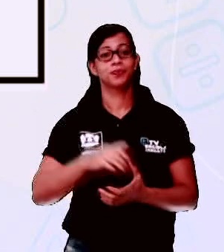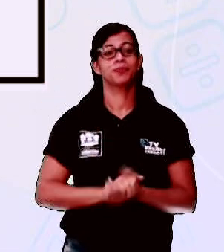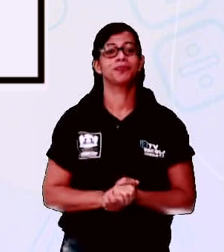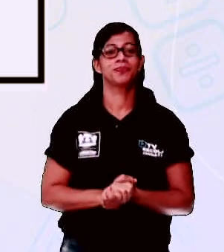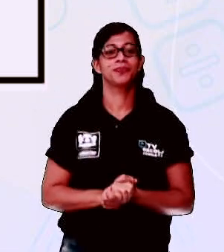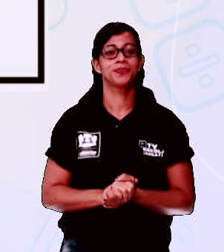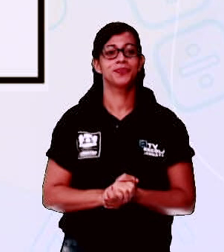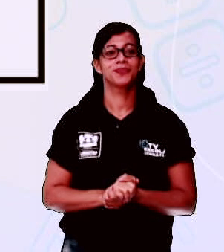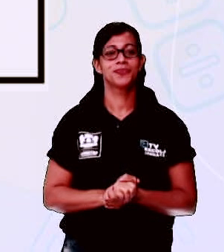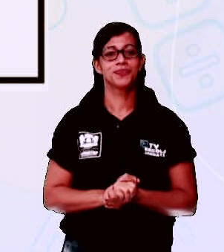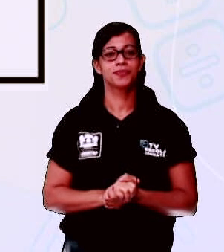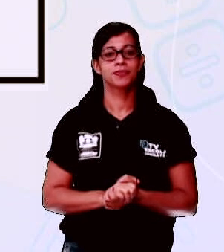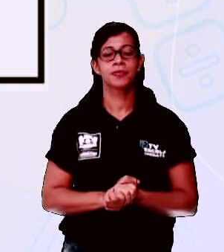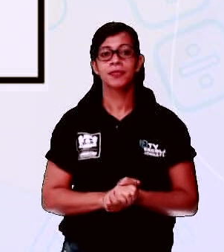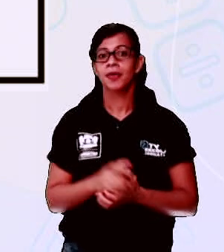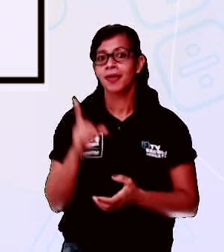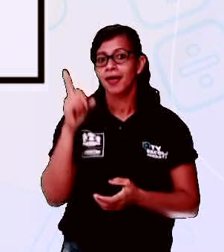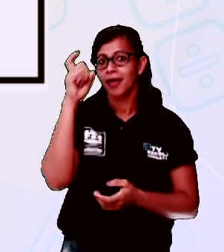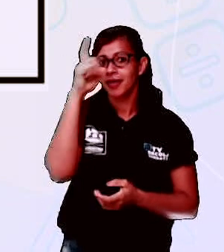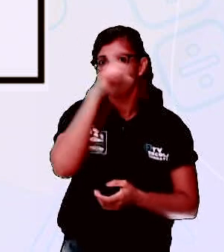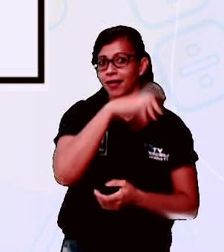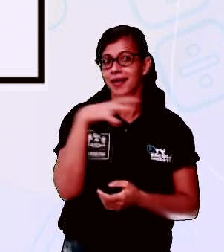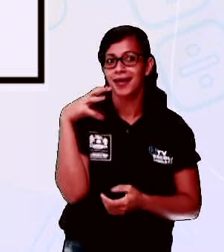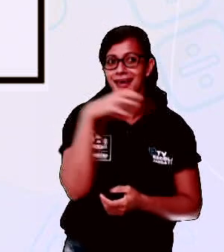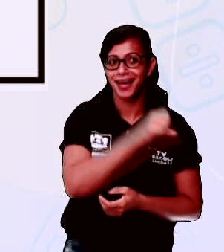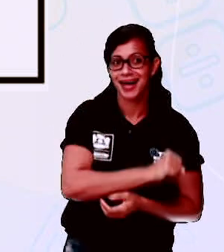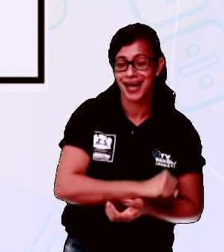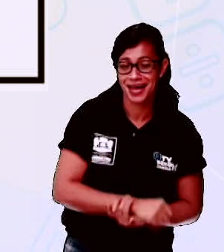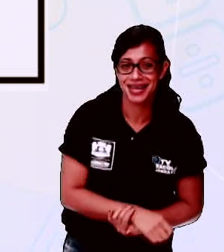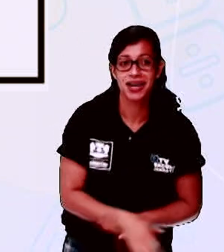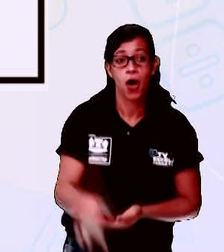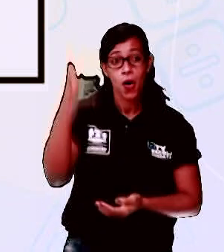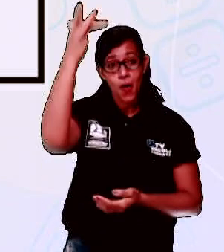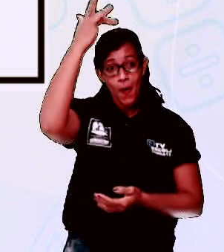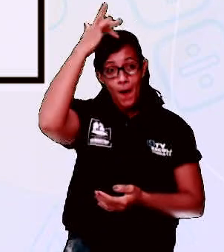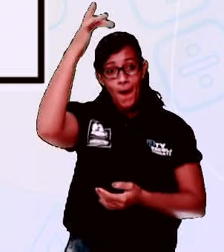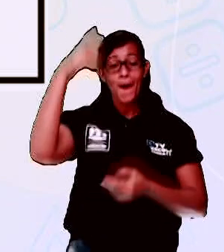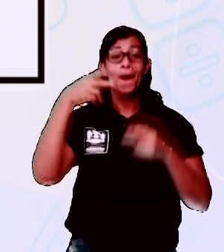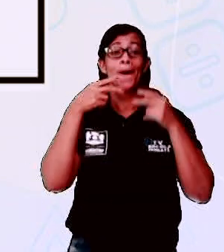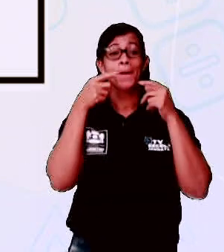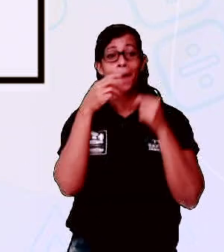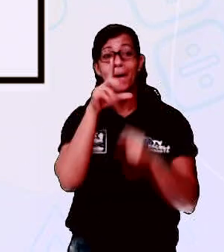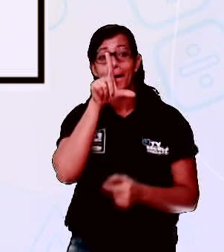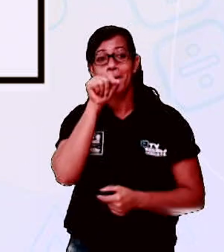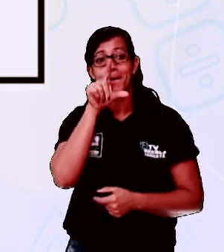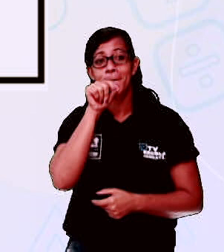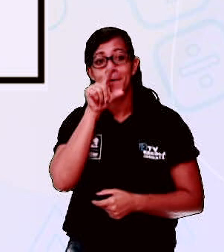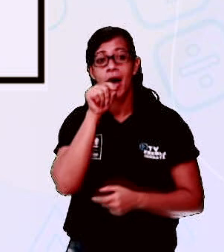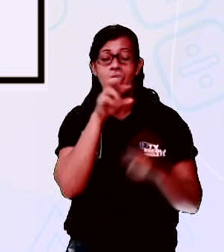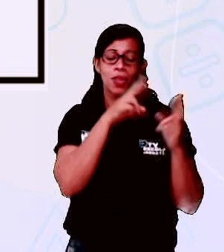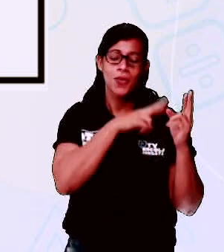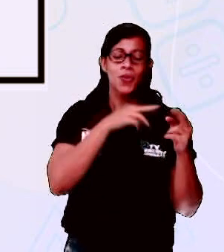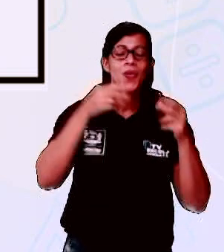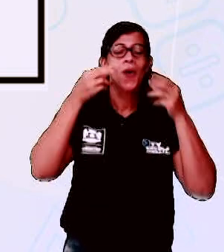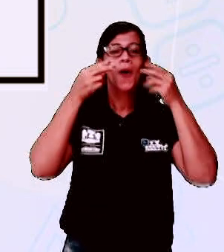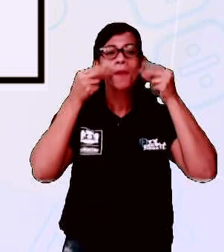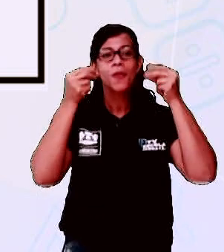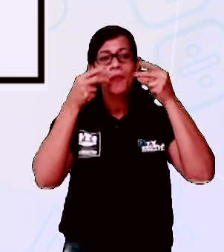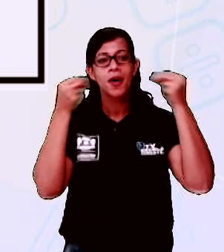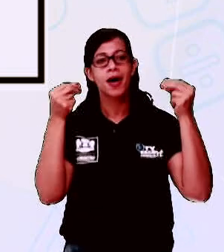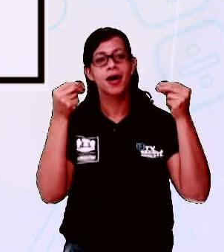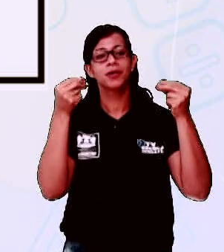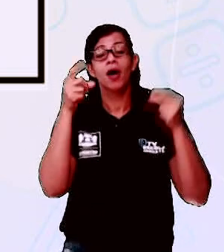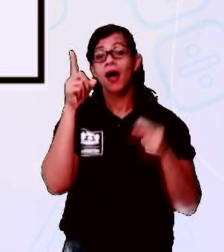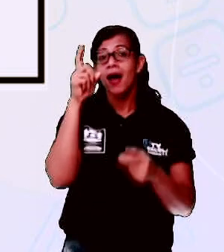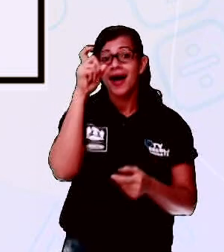Agora acelerado. Paga o pato, dorme o gato, foge o rato, paga o gato. Dorme o rato, foge o pato. Paga o rato,